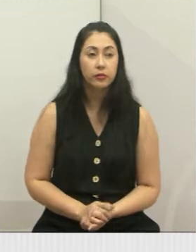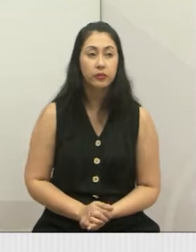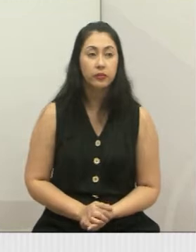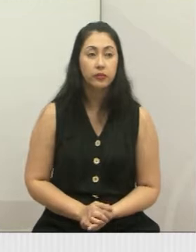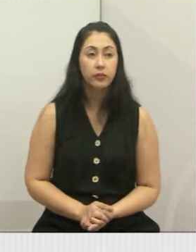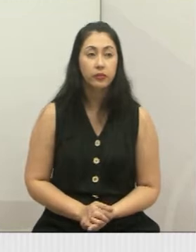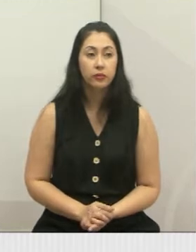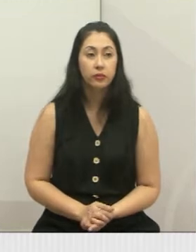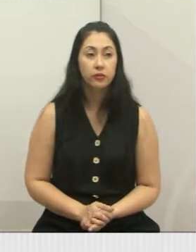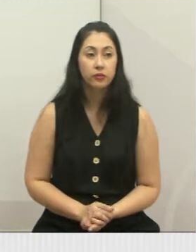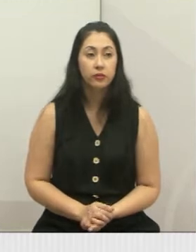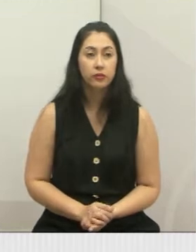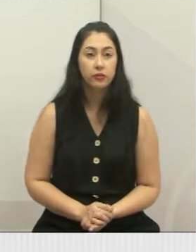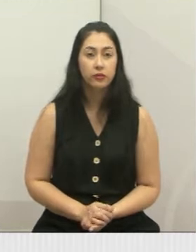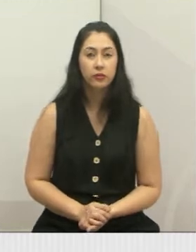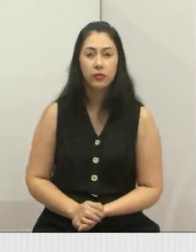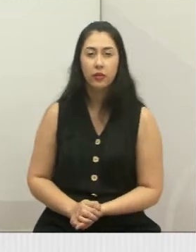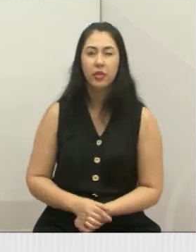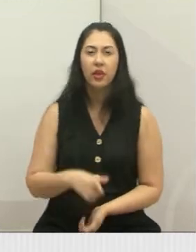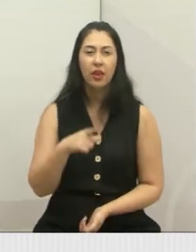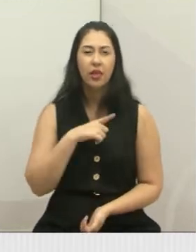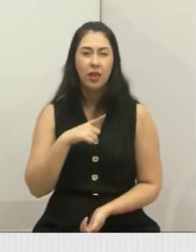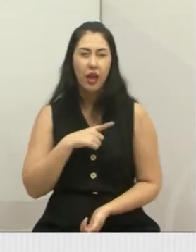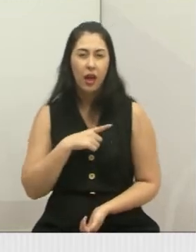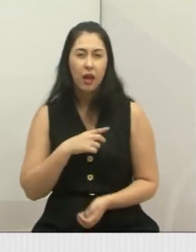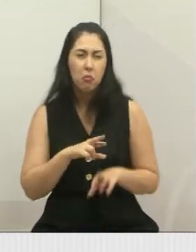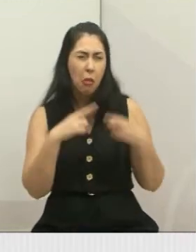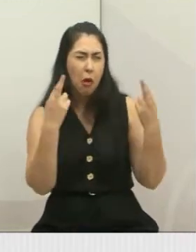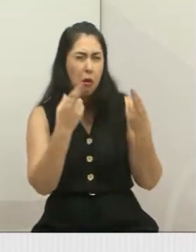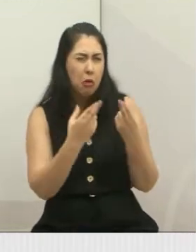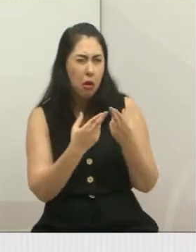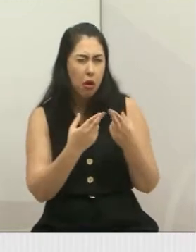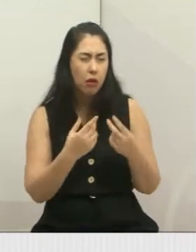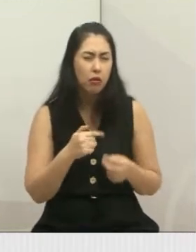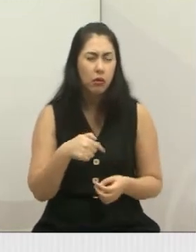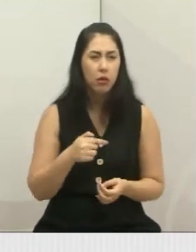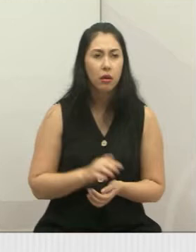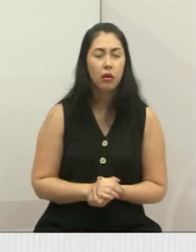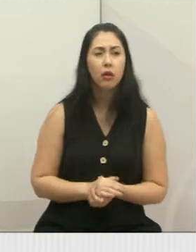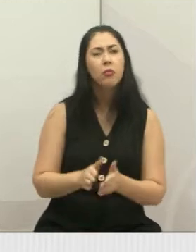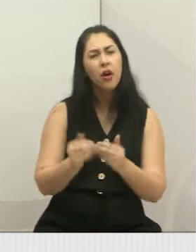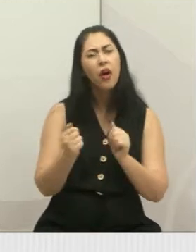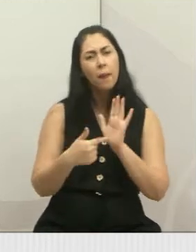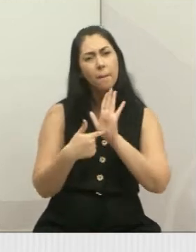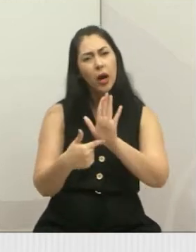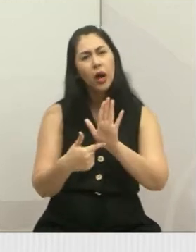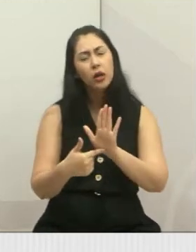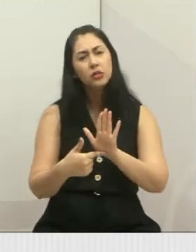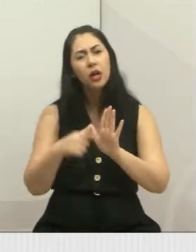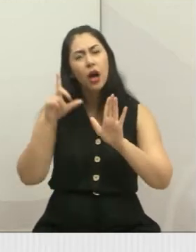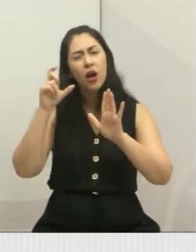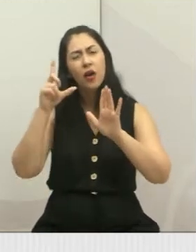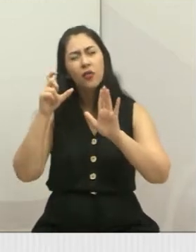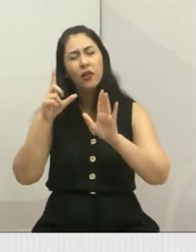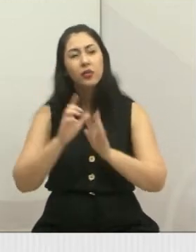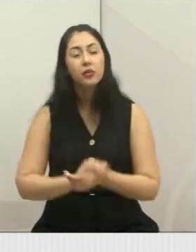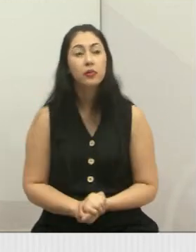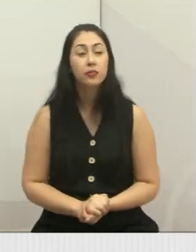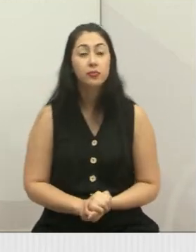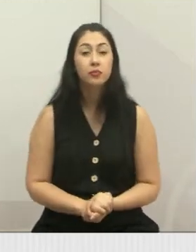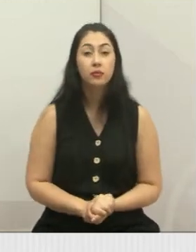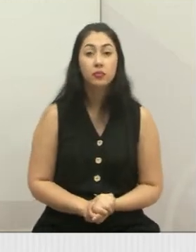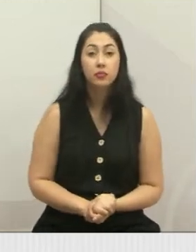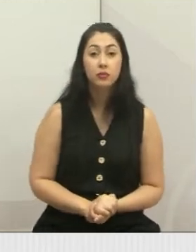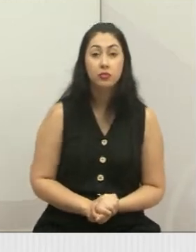Na audiência pública, por favor, coloca a foto 3. Na